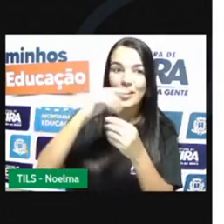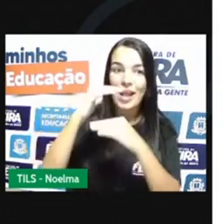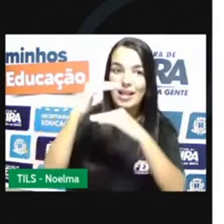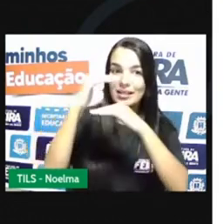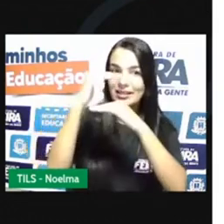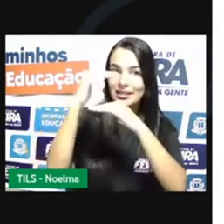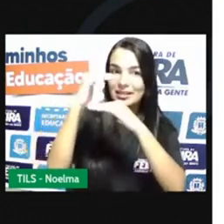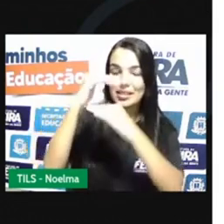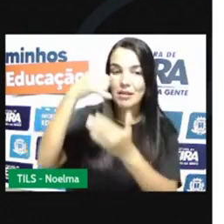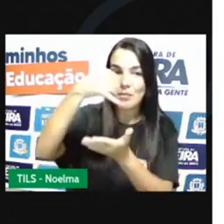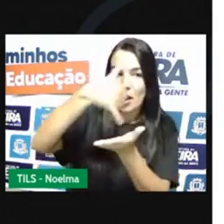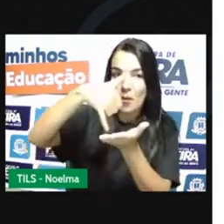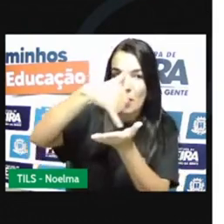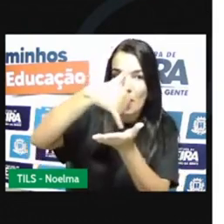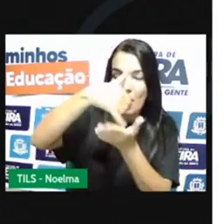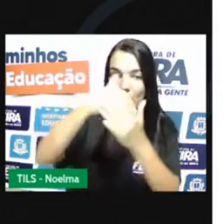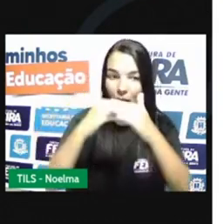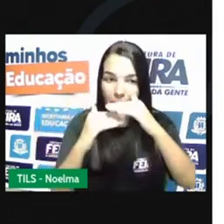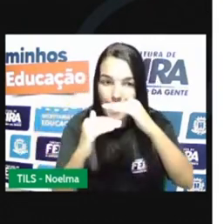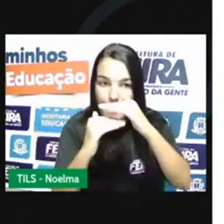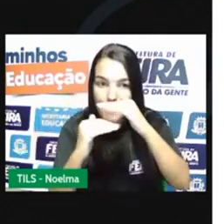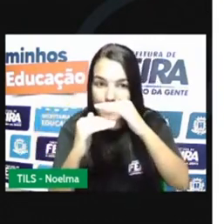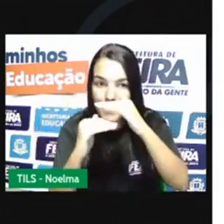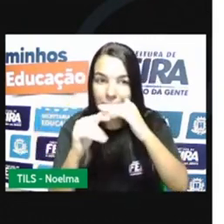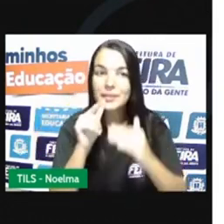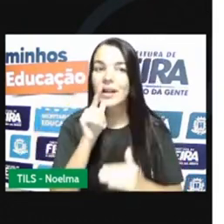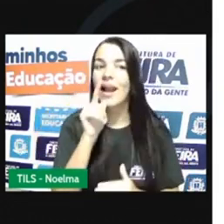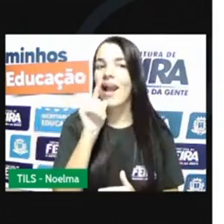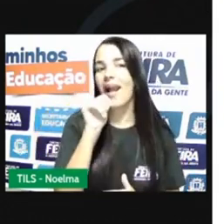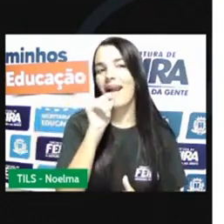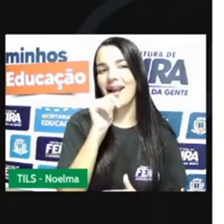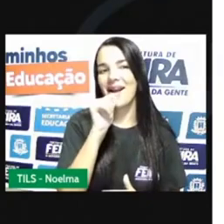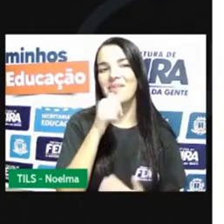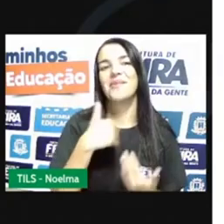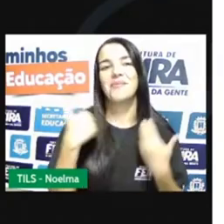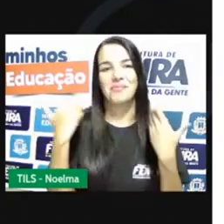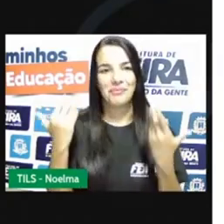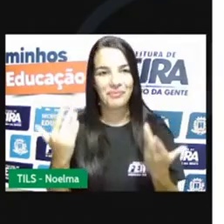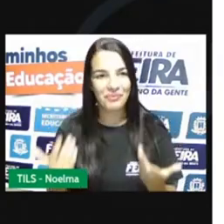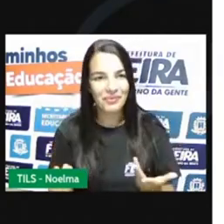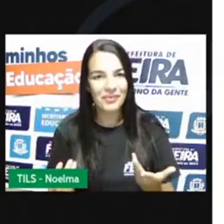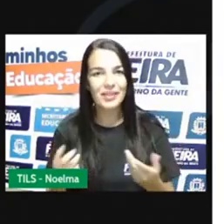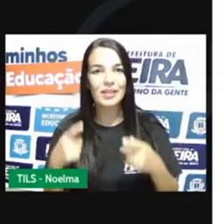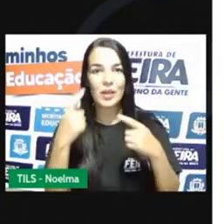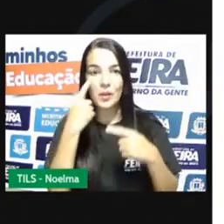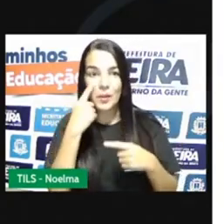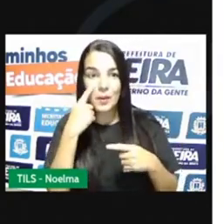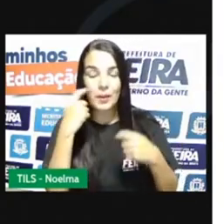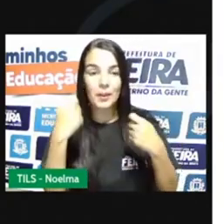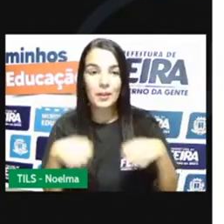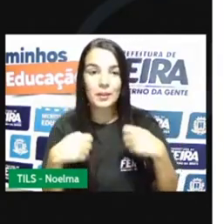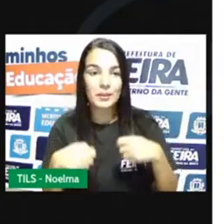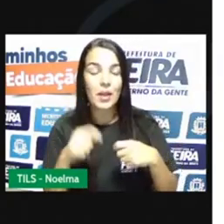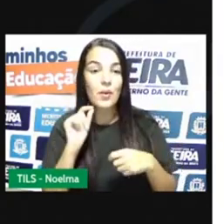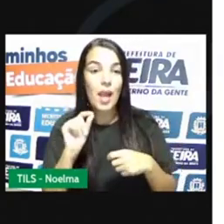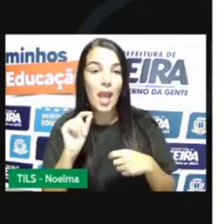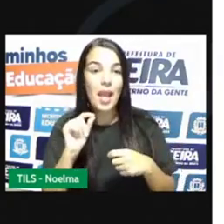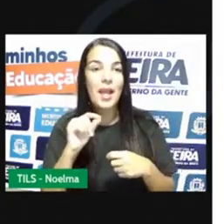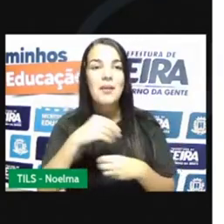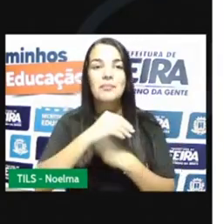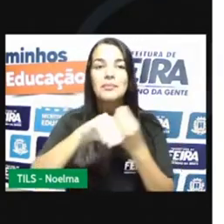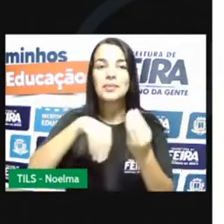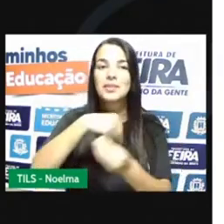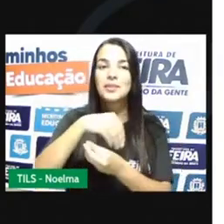é o óleo e aqui abaixo é a água. Então, a gente disse que esse tipo de substância é o quê?